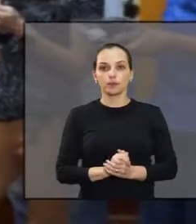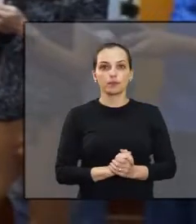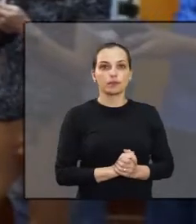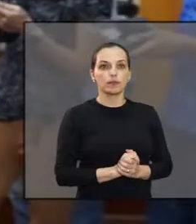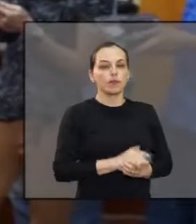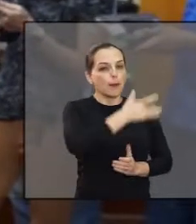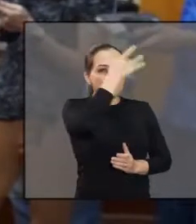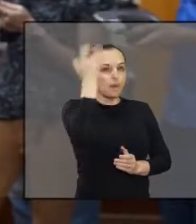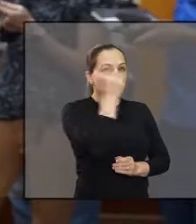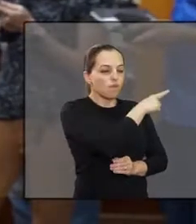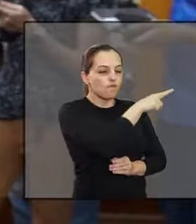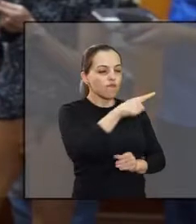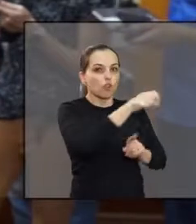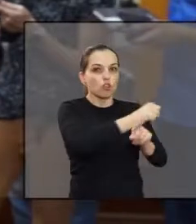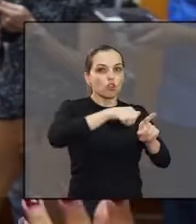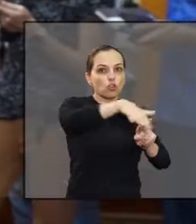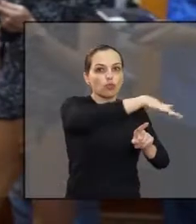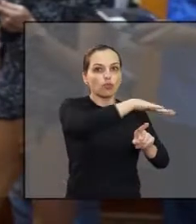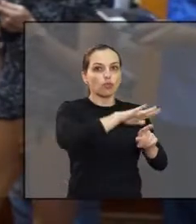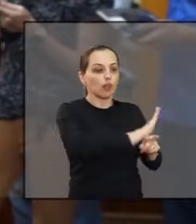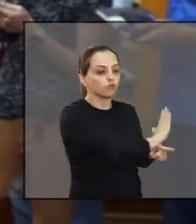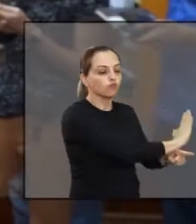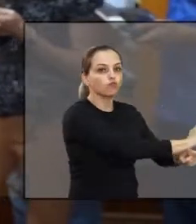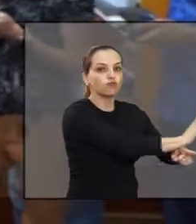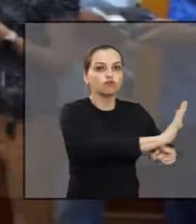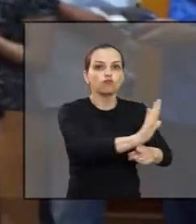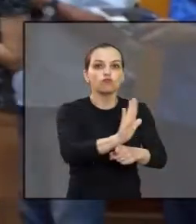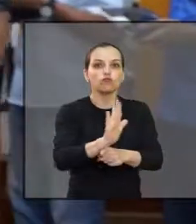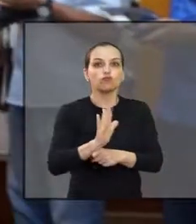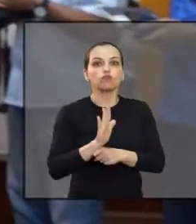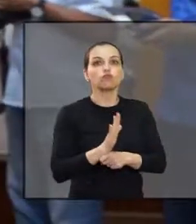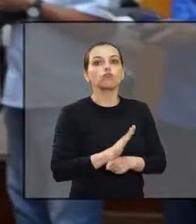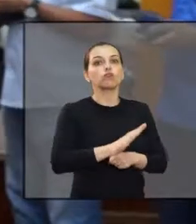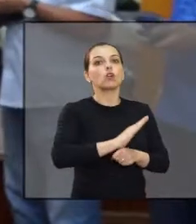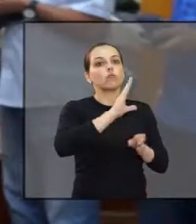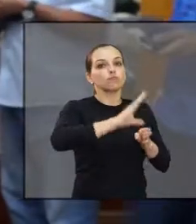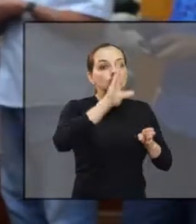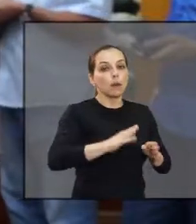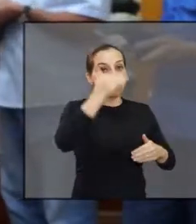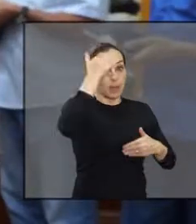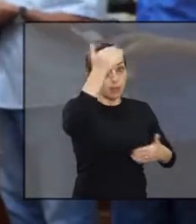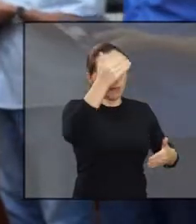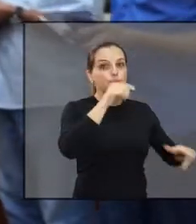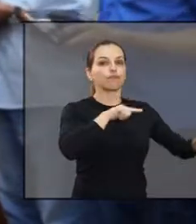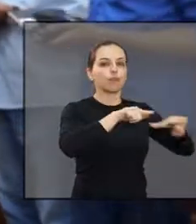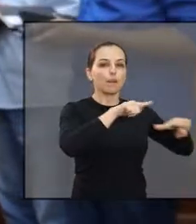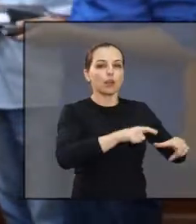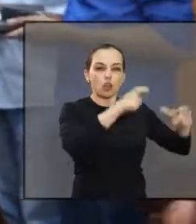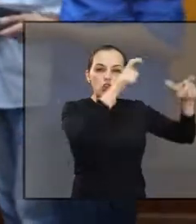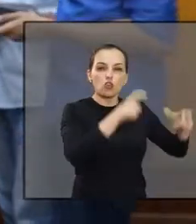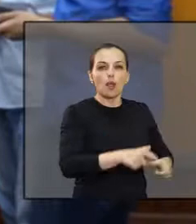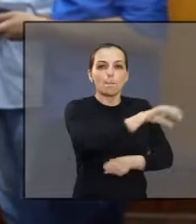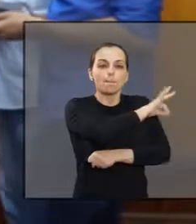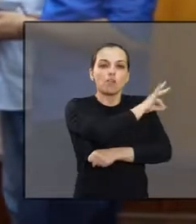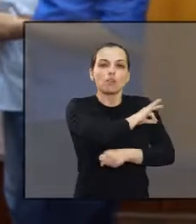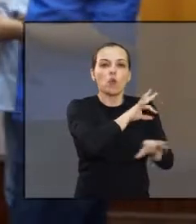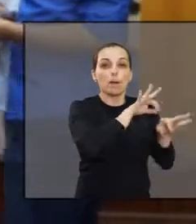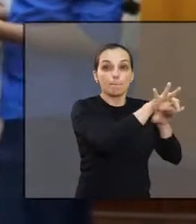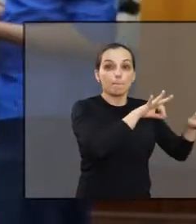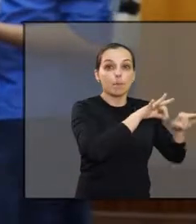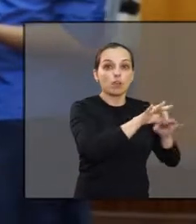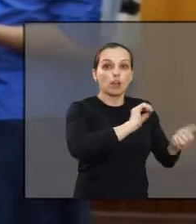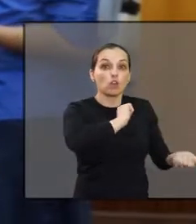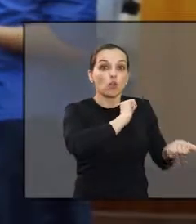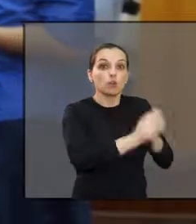Municipal é sempre muito grata por toda a sociedade civil que se organiza e presta um serviço para a comunidade. O projeto Roseli Gustavo, que tira as meninas da rua e